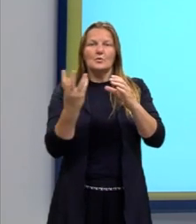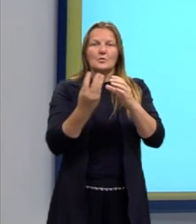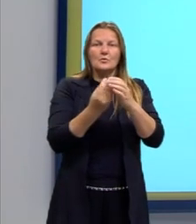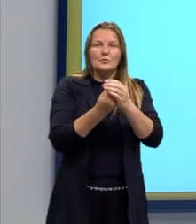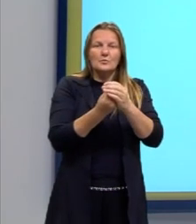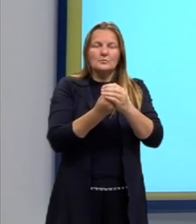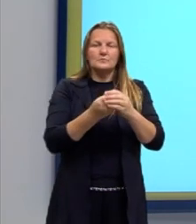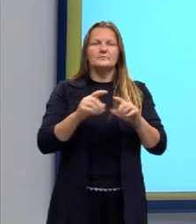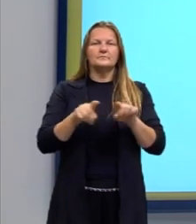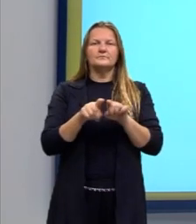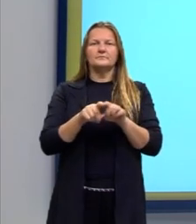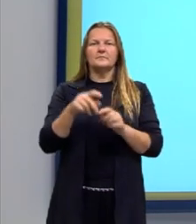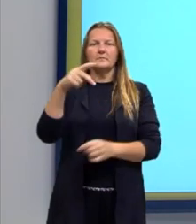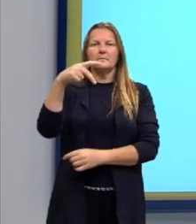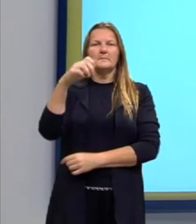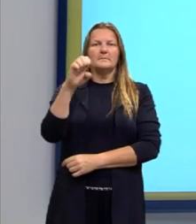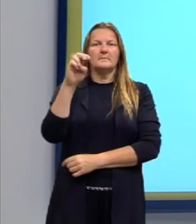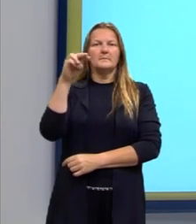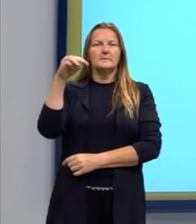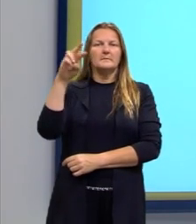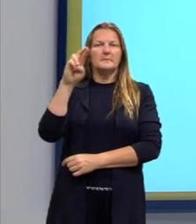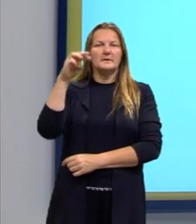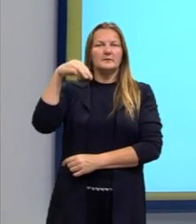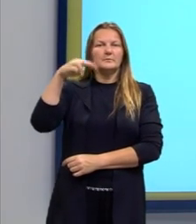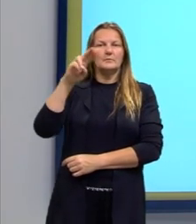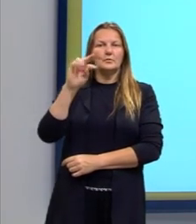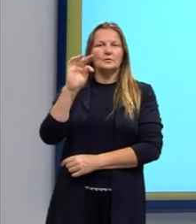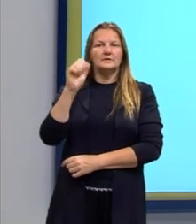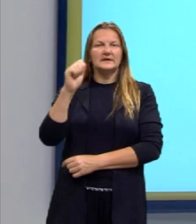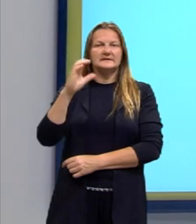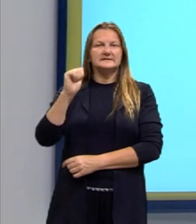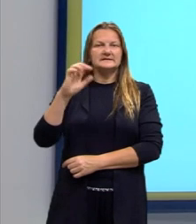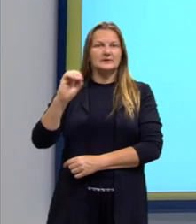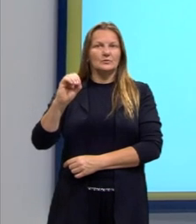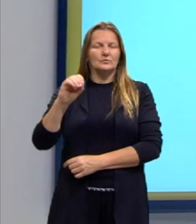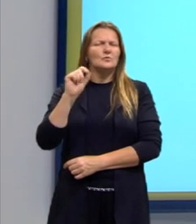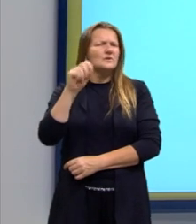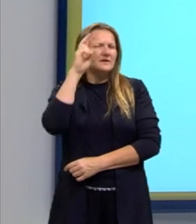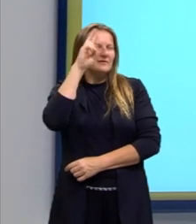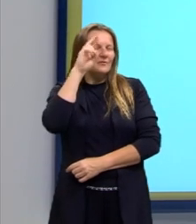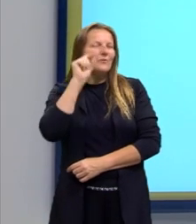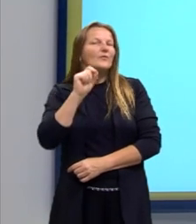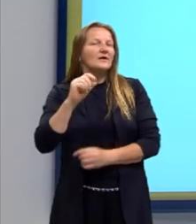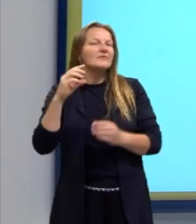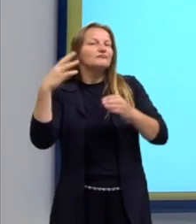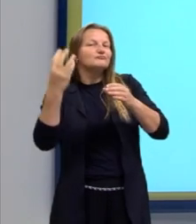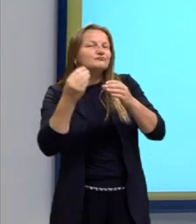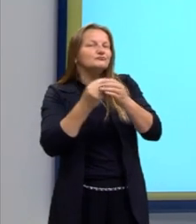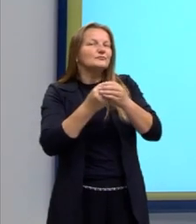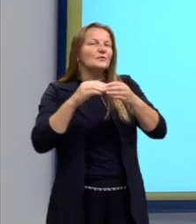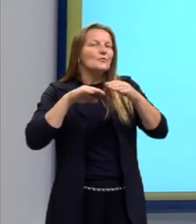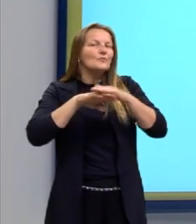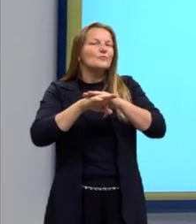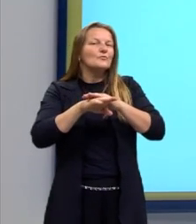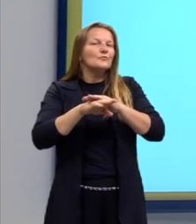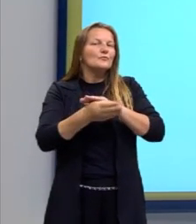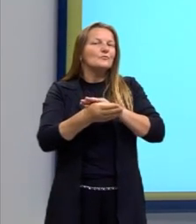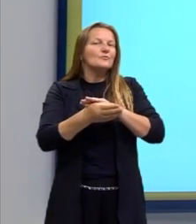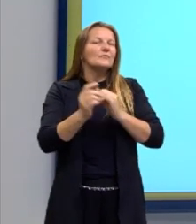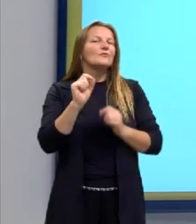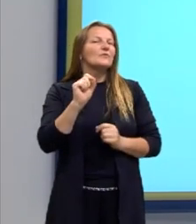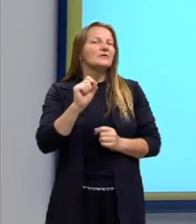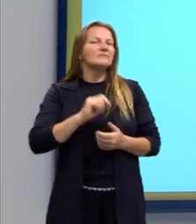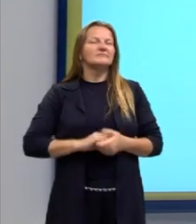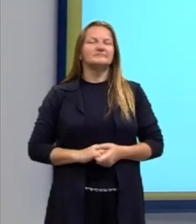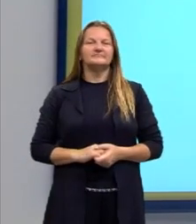A permutação, uma forma da gente lembrar qual caso que se encaixa na permutação, é o seguinte,